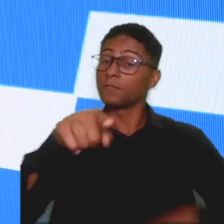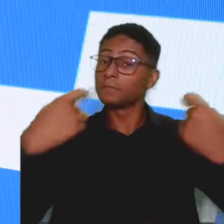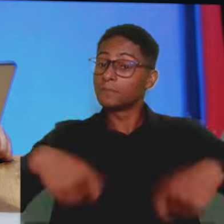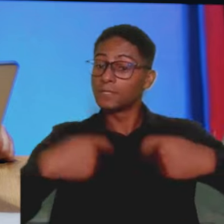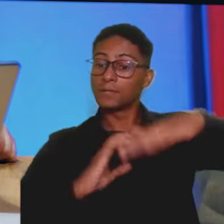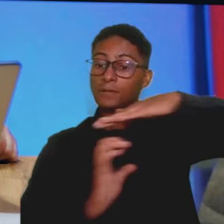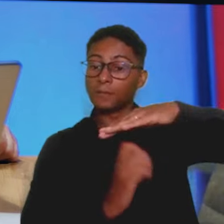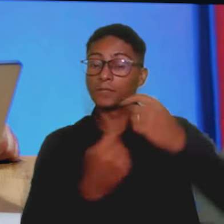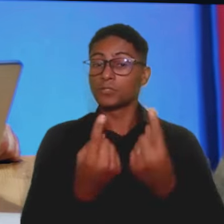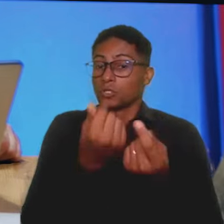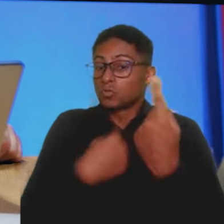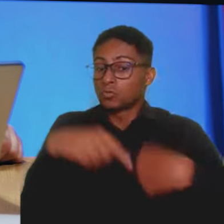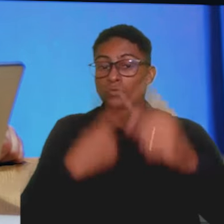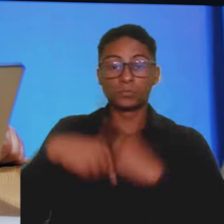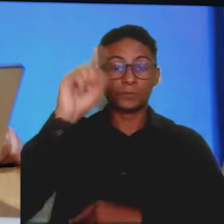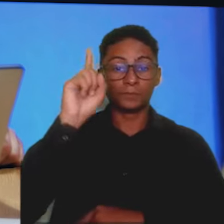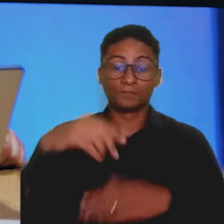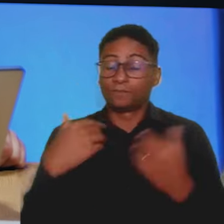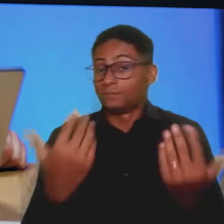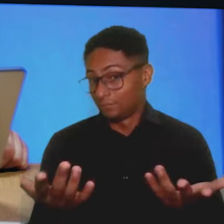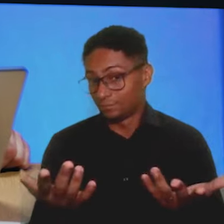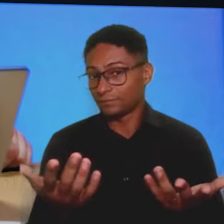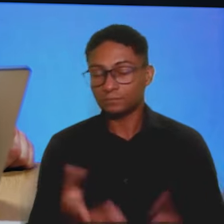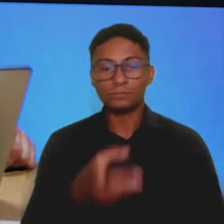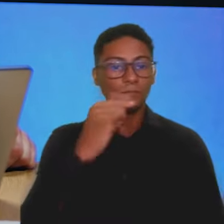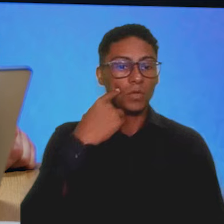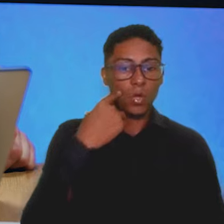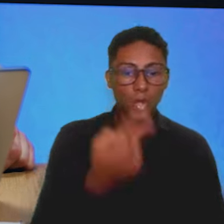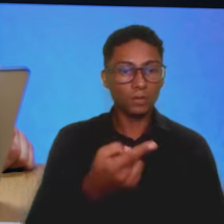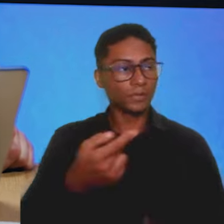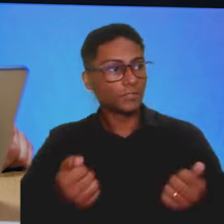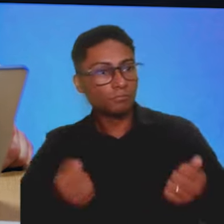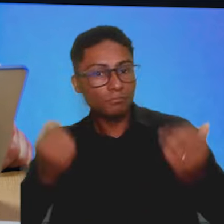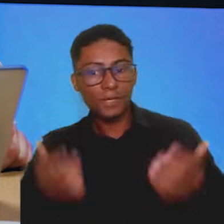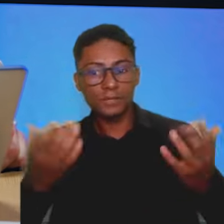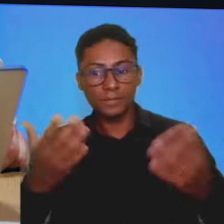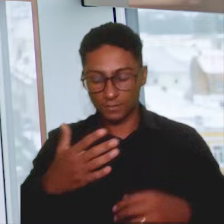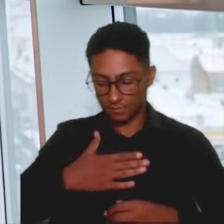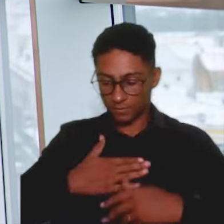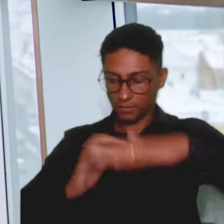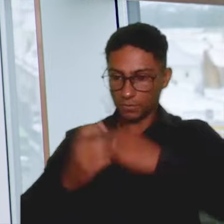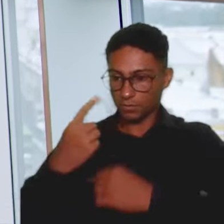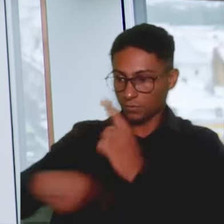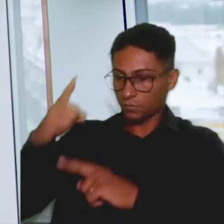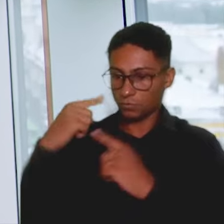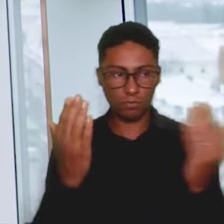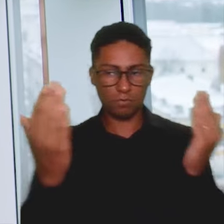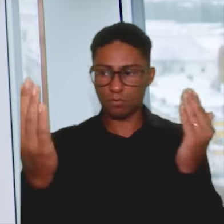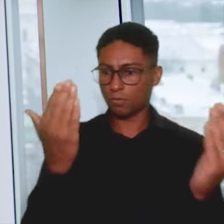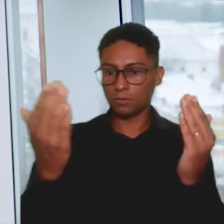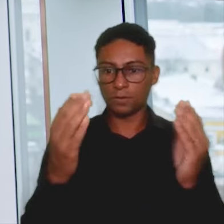aumente. Então, quando eu olho proporcionalmente qual é o impacto dessa despesa em relação à minha receita, eu começo a me